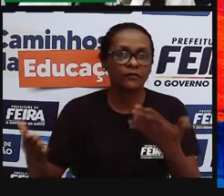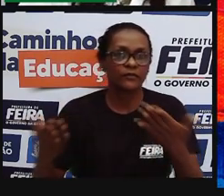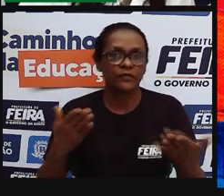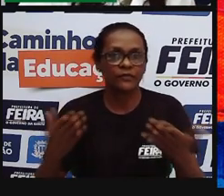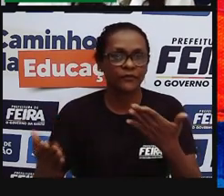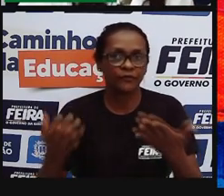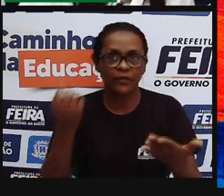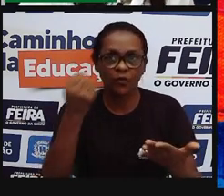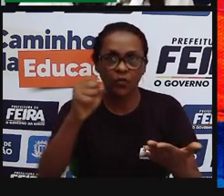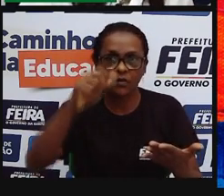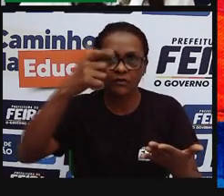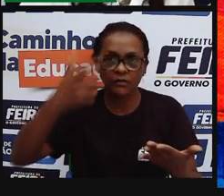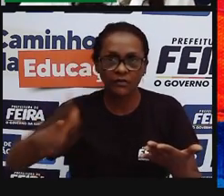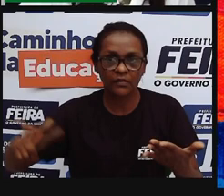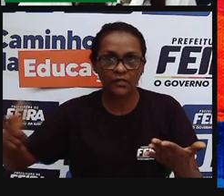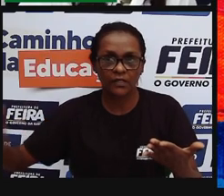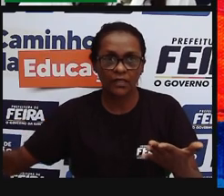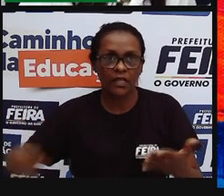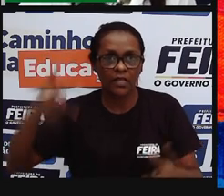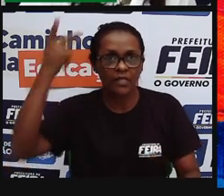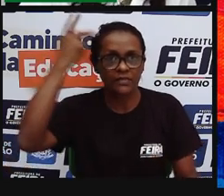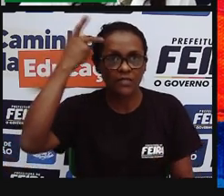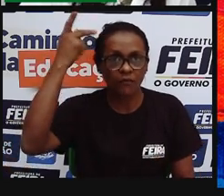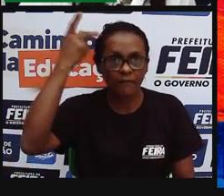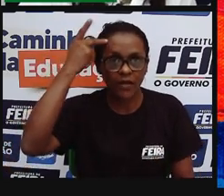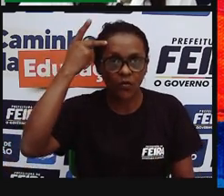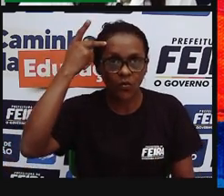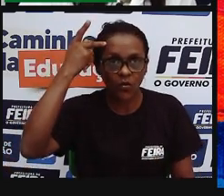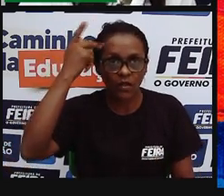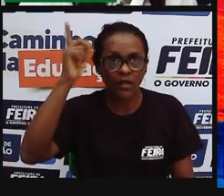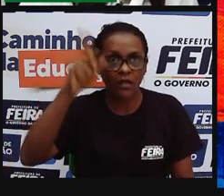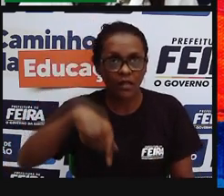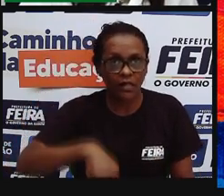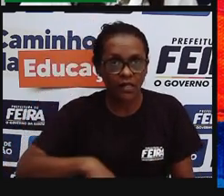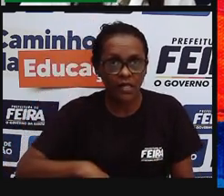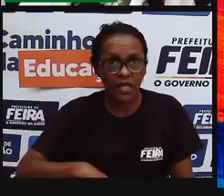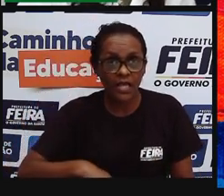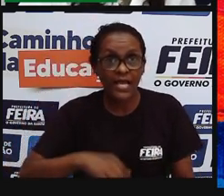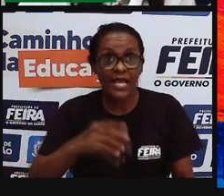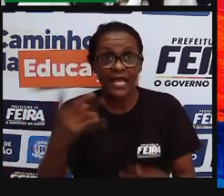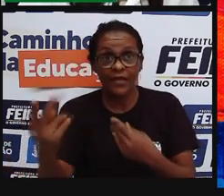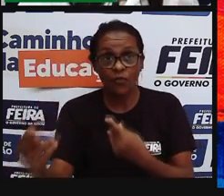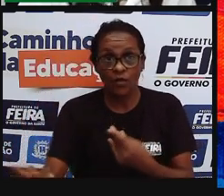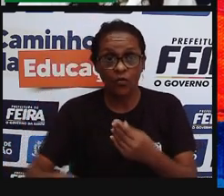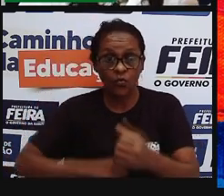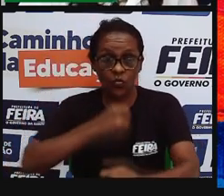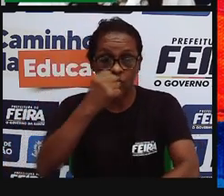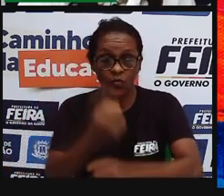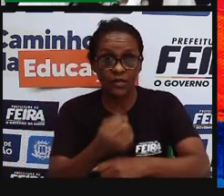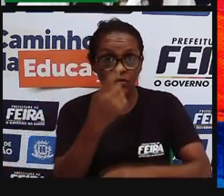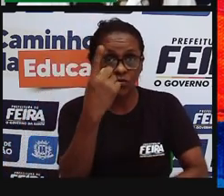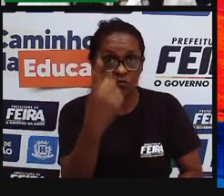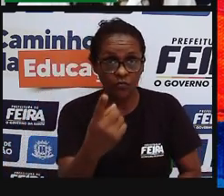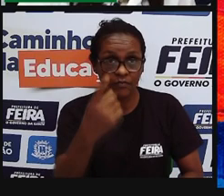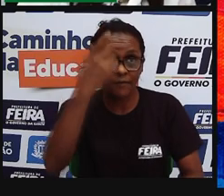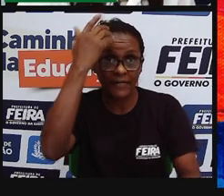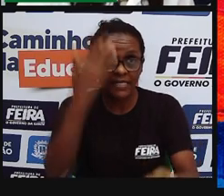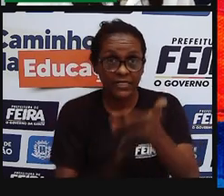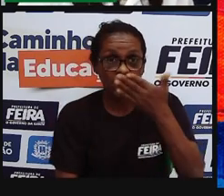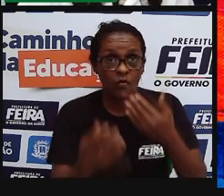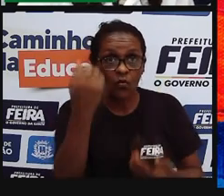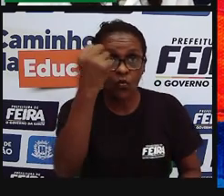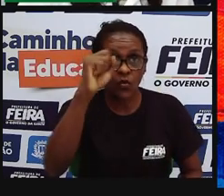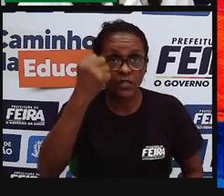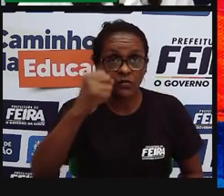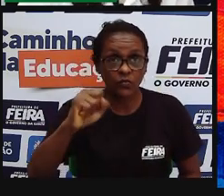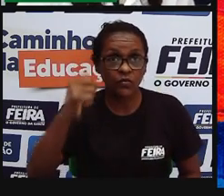vezes a área da cidade de São Paulo. Então, por ano, é como se nós estivéssemos perdendo oito vezes a área da